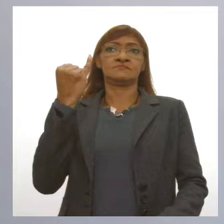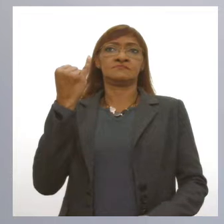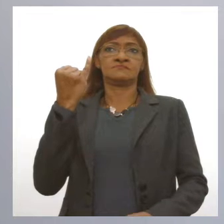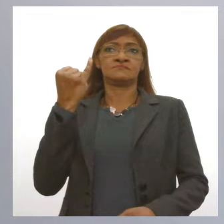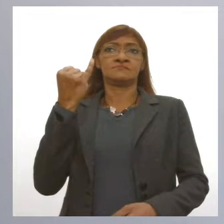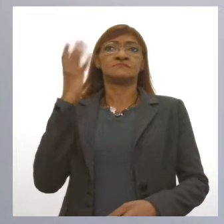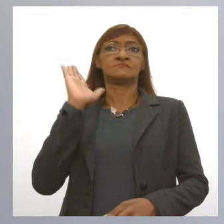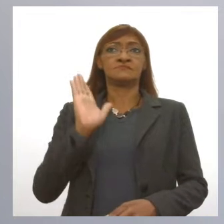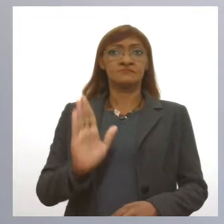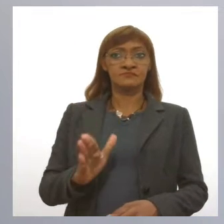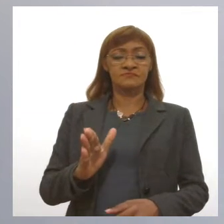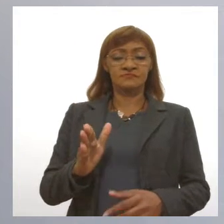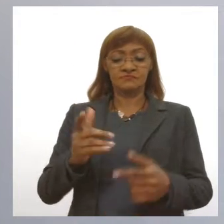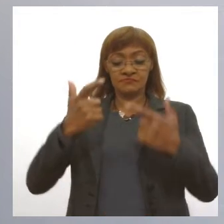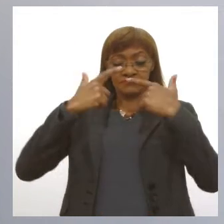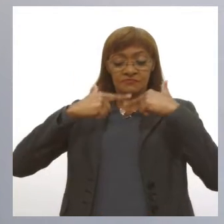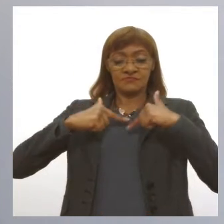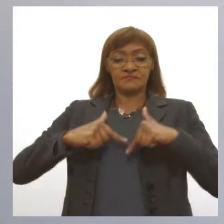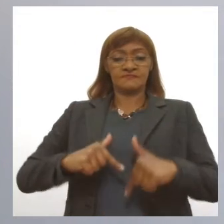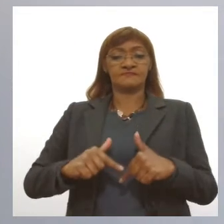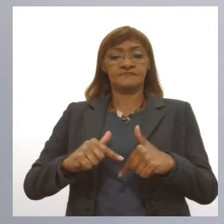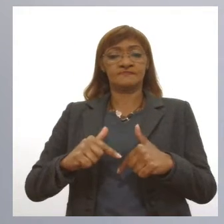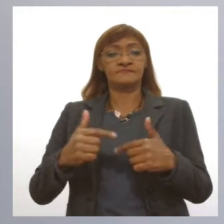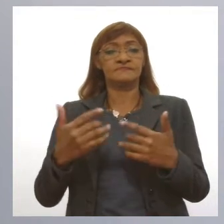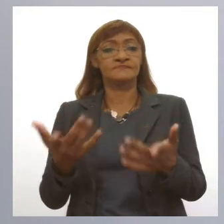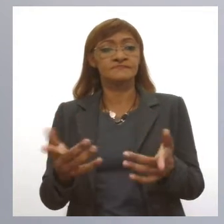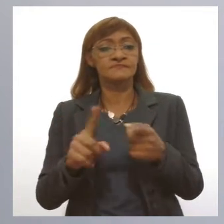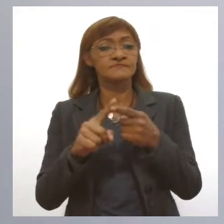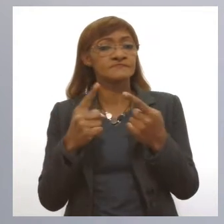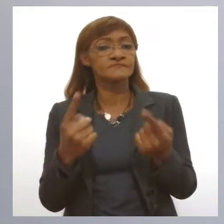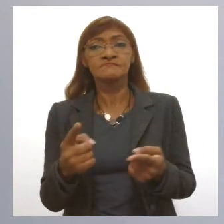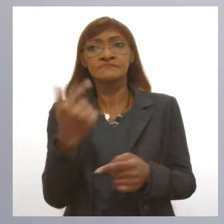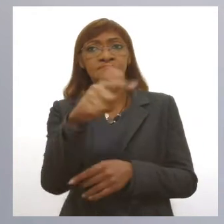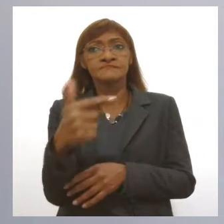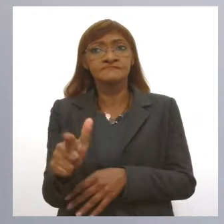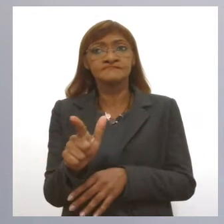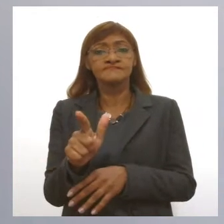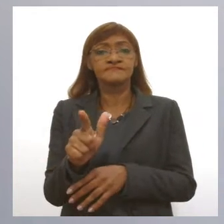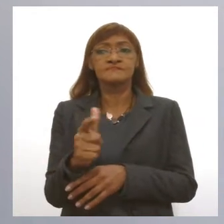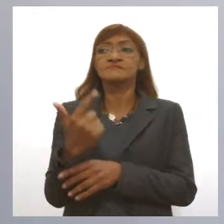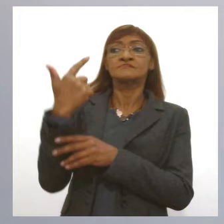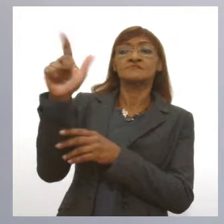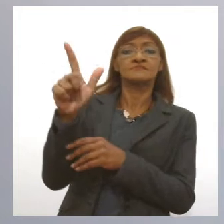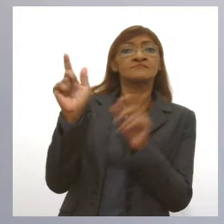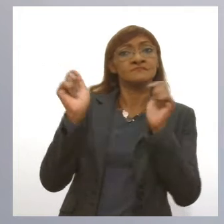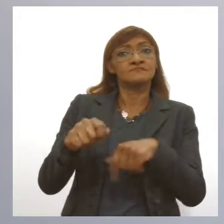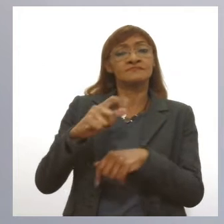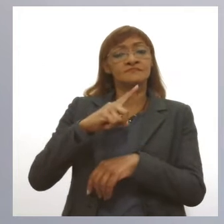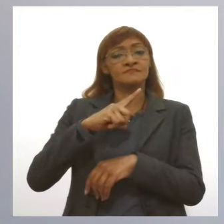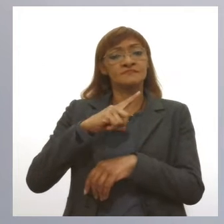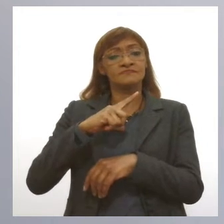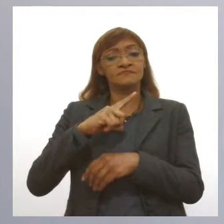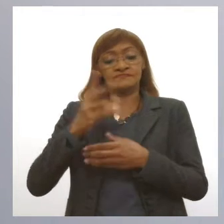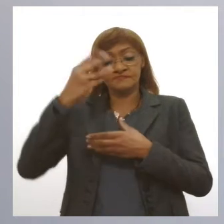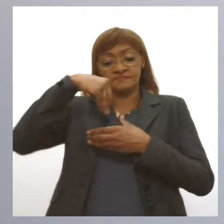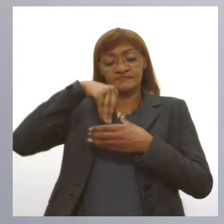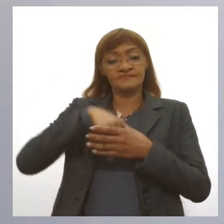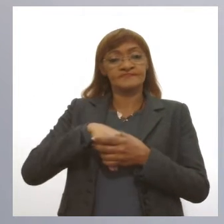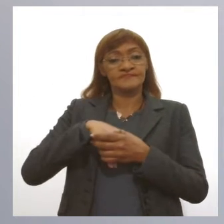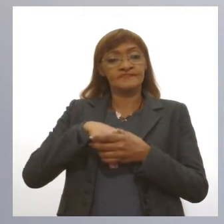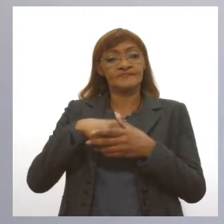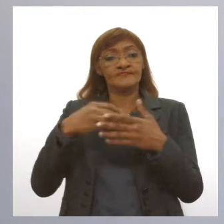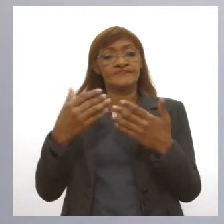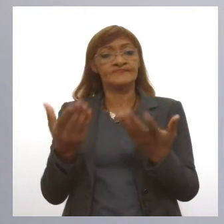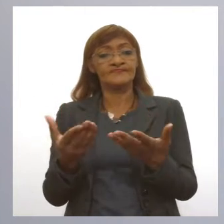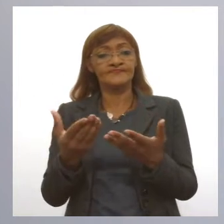anticorpo é o reflexo disso também. Mas, não tendo anticorpo, você pode ter a outra. A resposta imunicelular, que você vai ficar